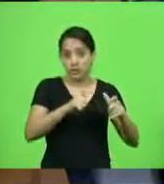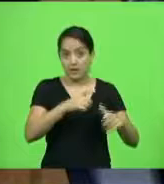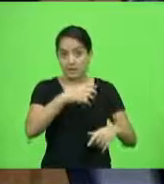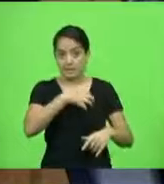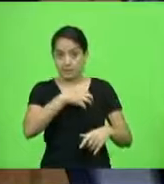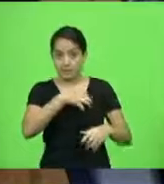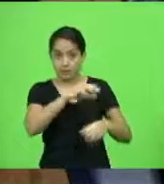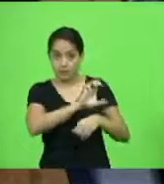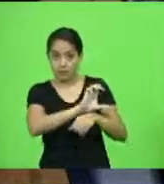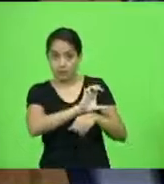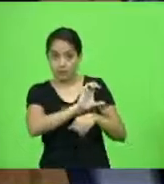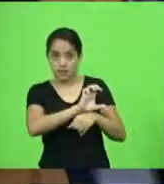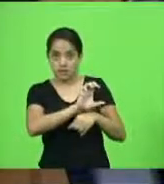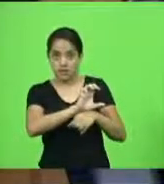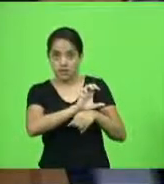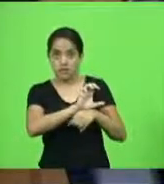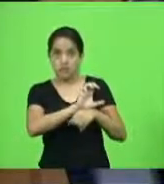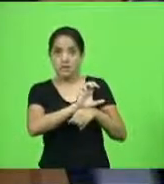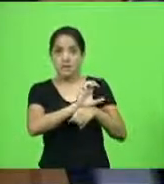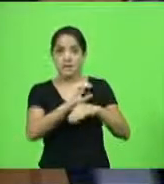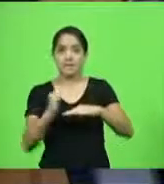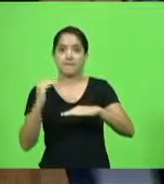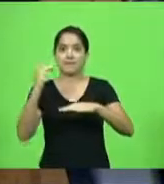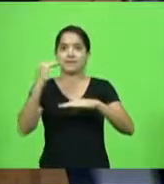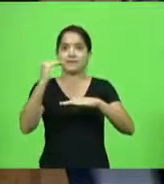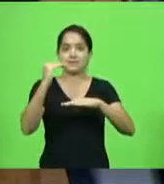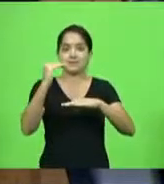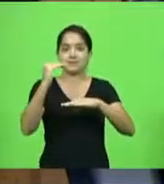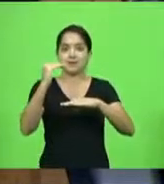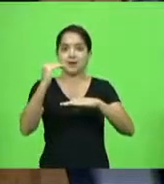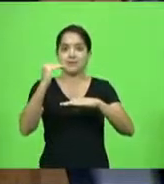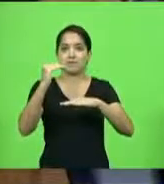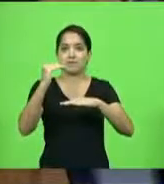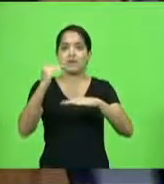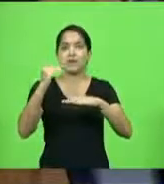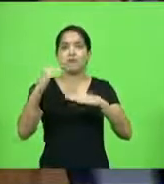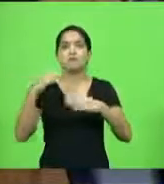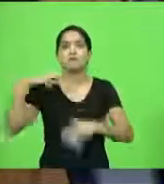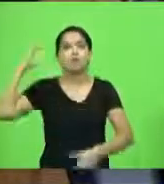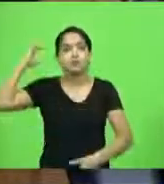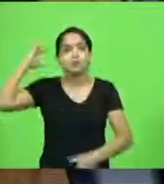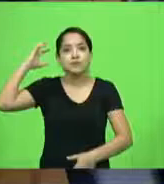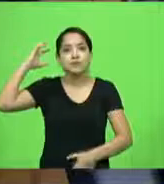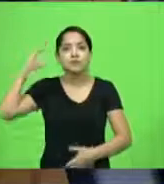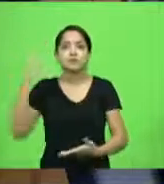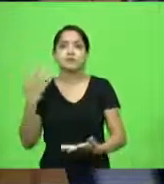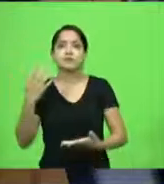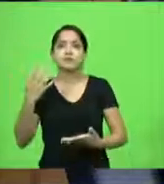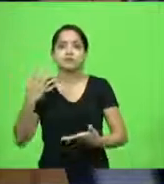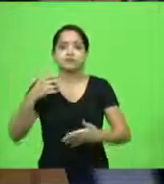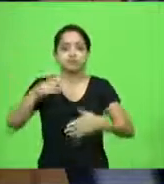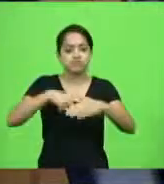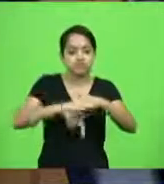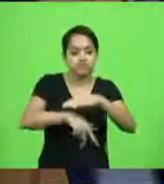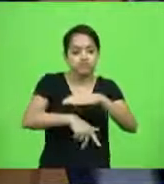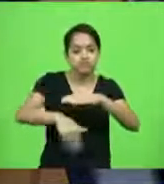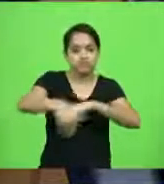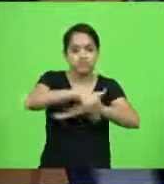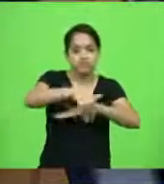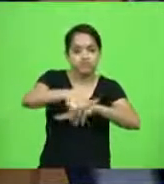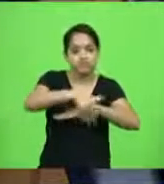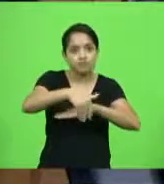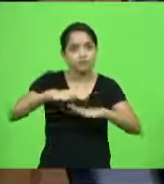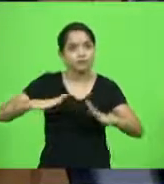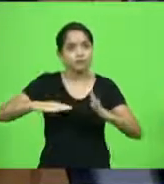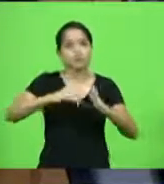eles têm um passa-fauna em cima para os macacos. Então, o macaquinho passa ali, passa na rodovia e não é atropelado. Só que nós não